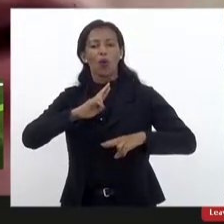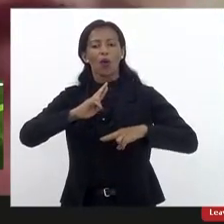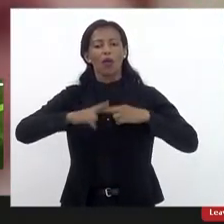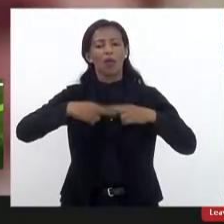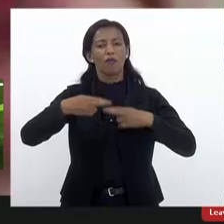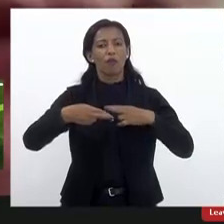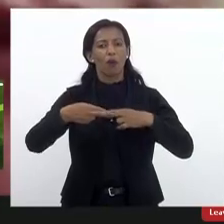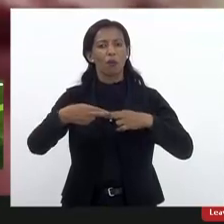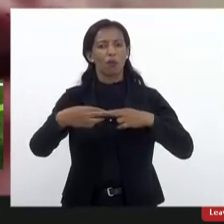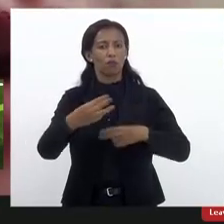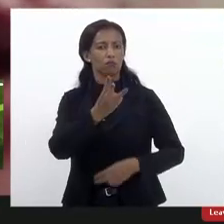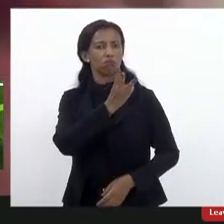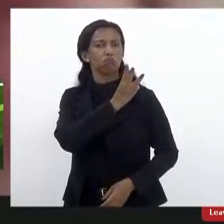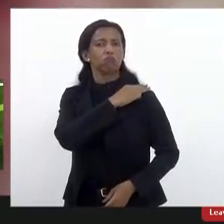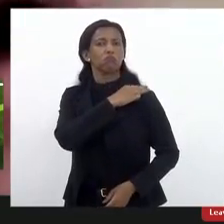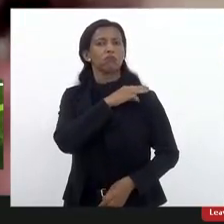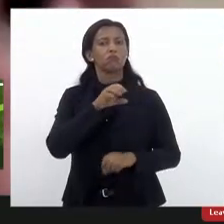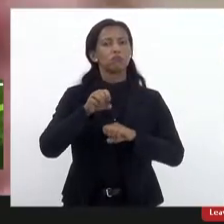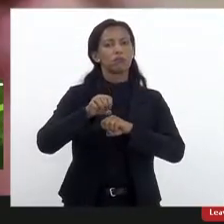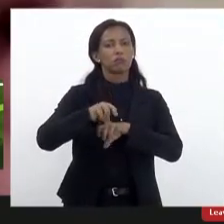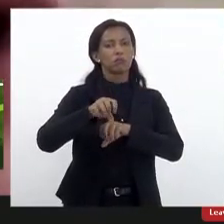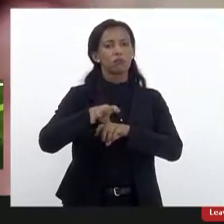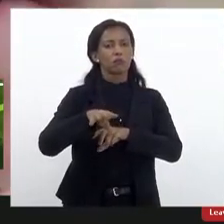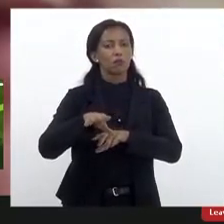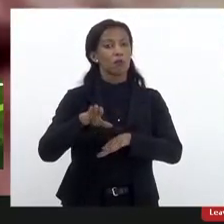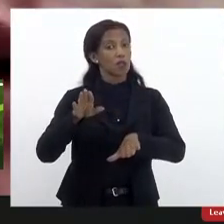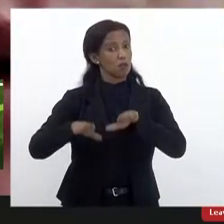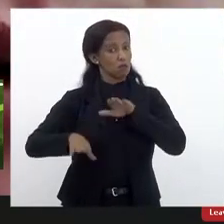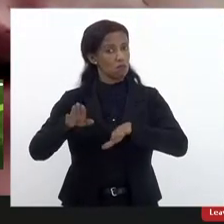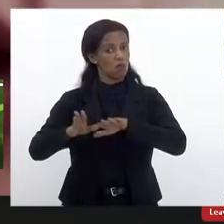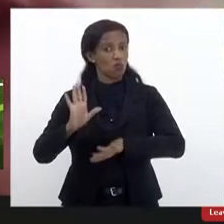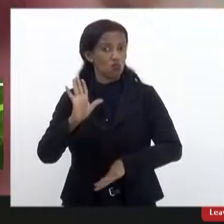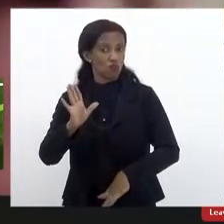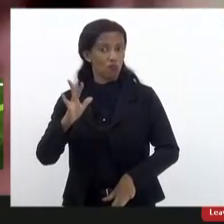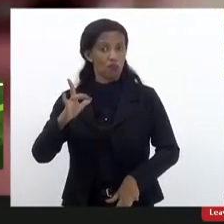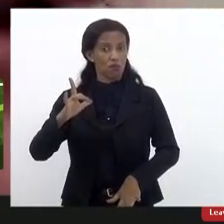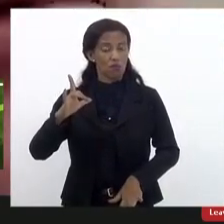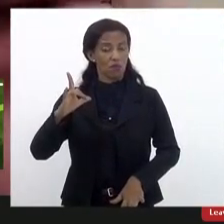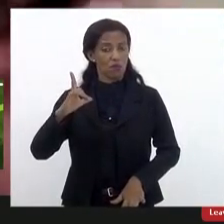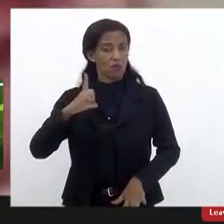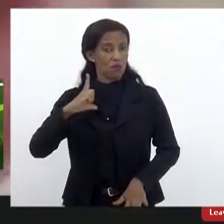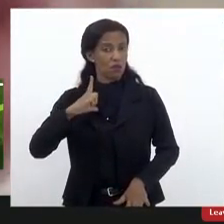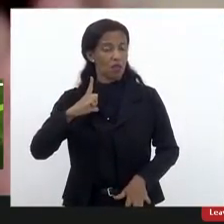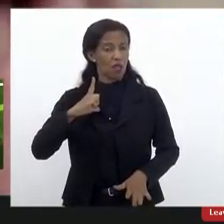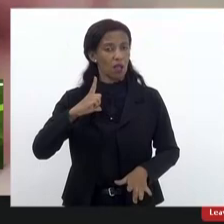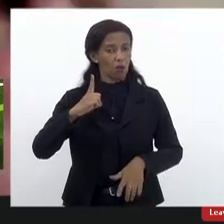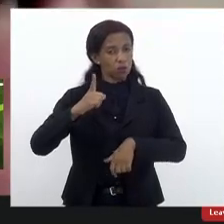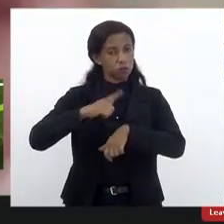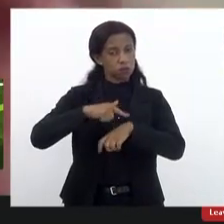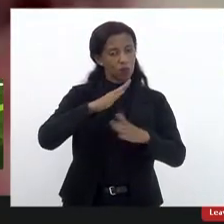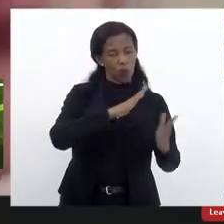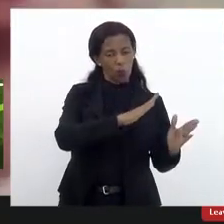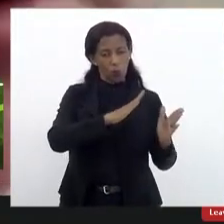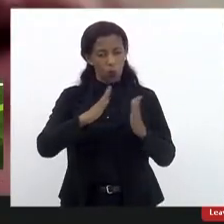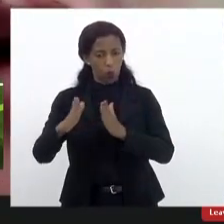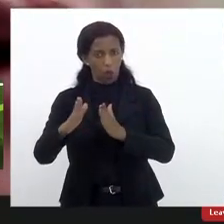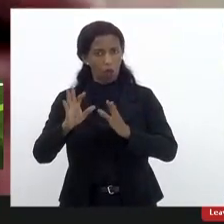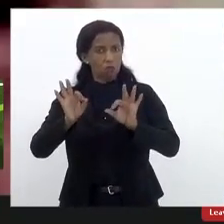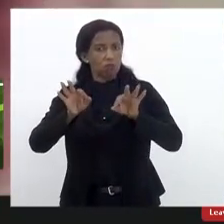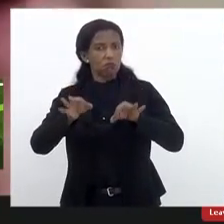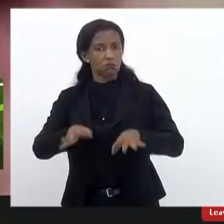médio, que, embora exista um prazo estipulado legalmente,